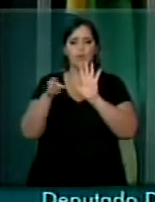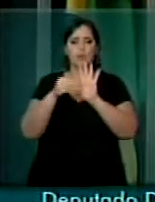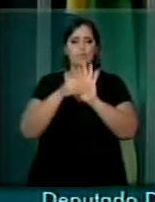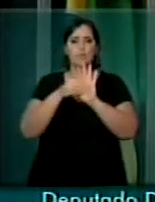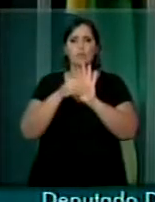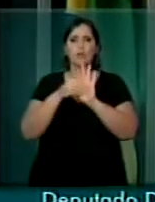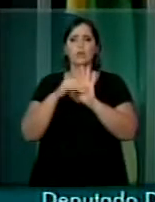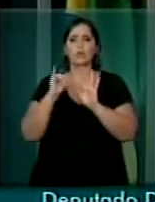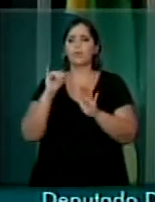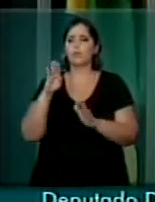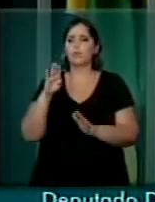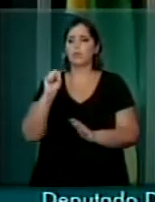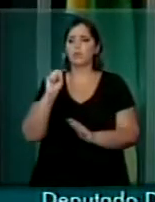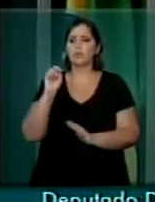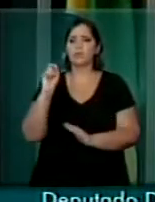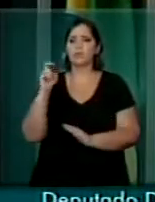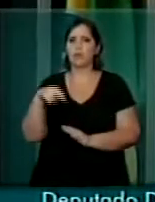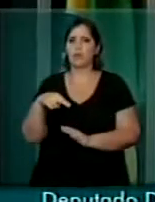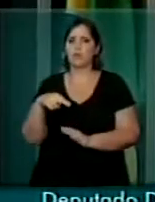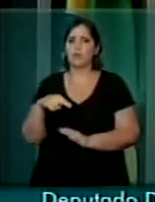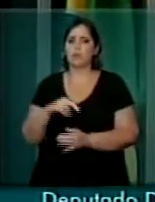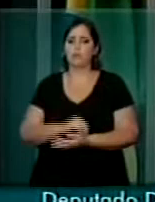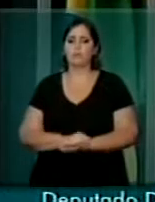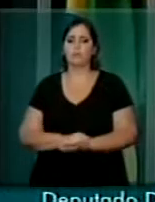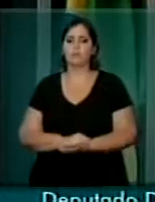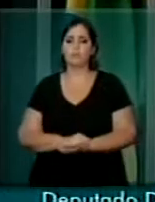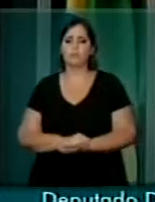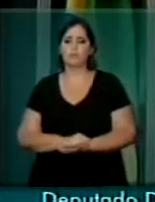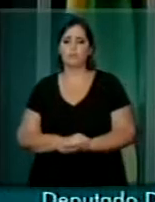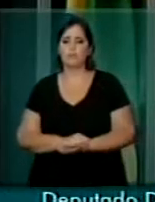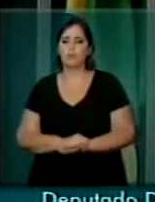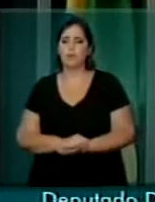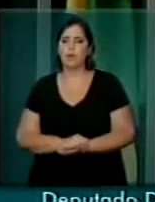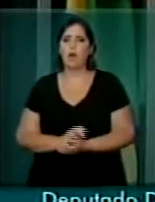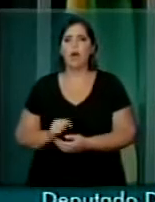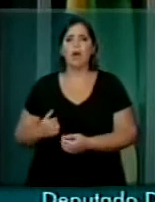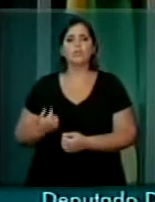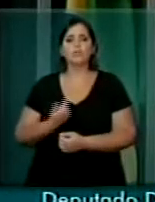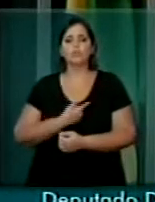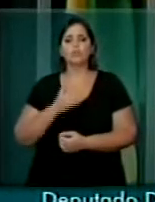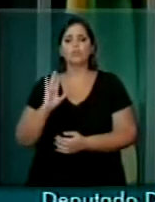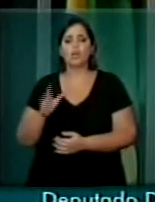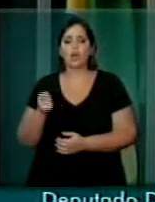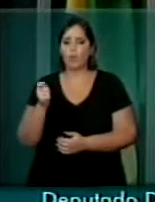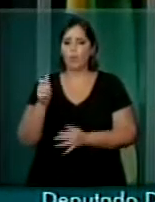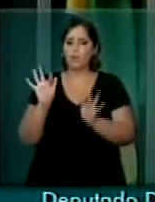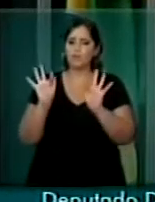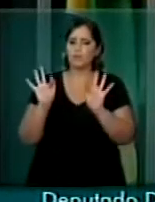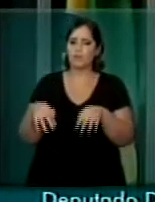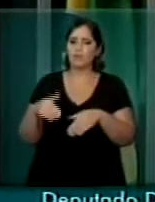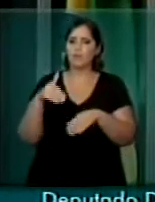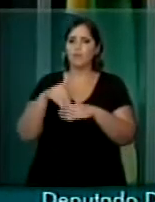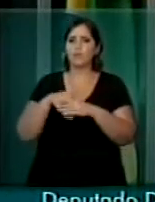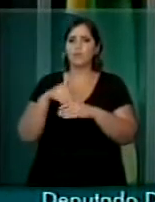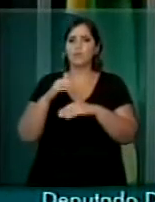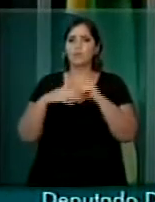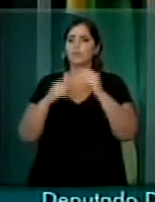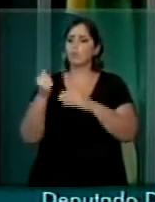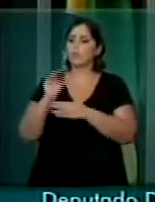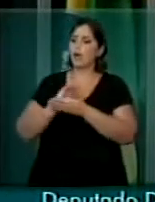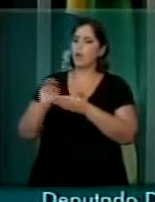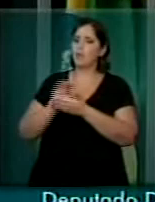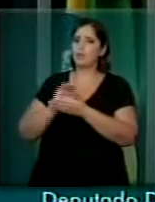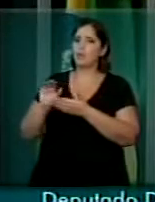Ibsen. Estamos concluindo a votação sobre a capitalização